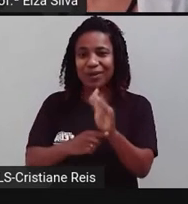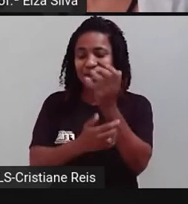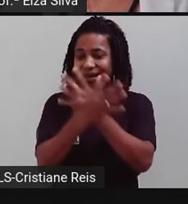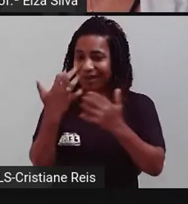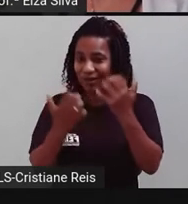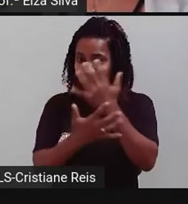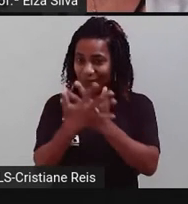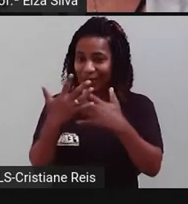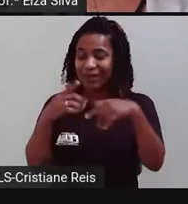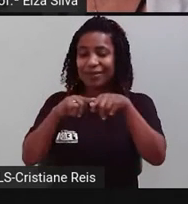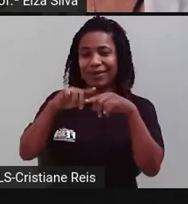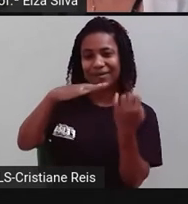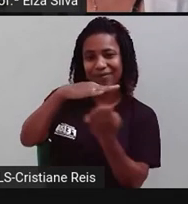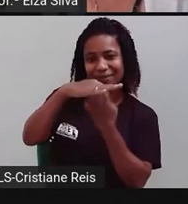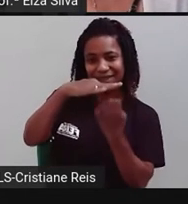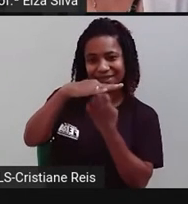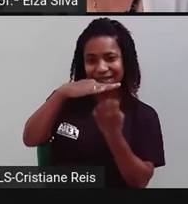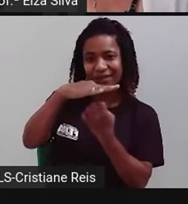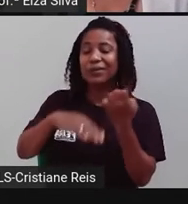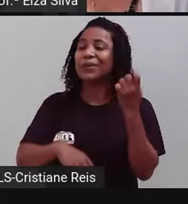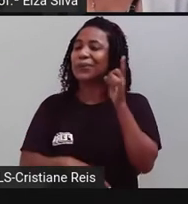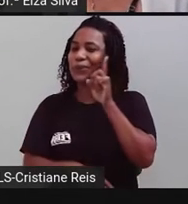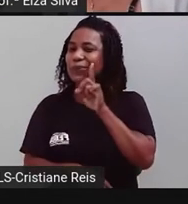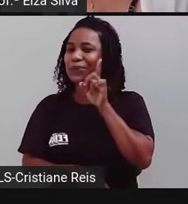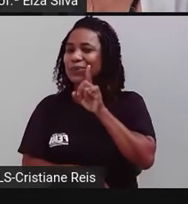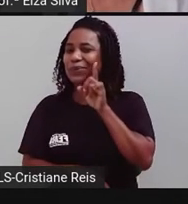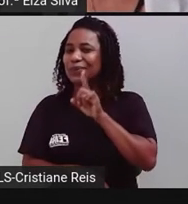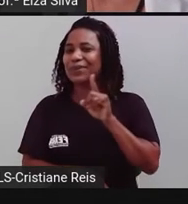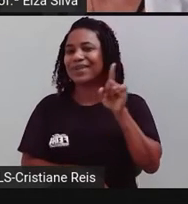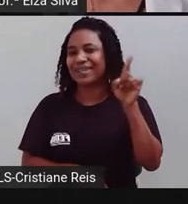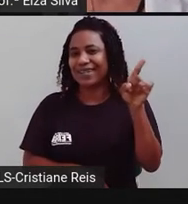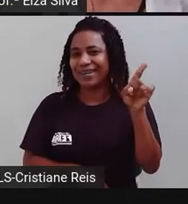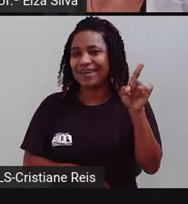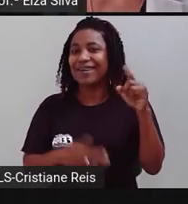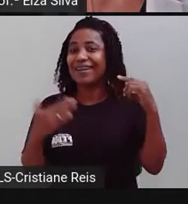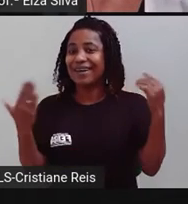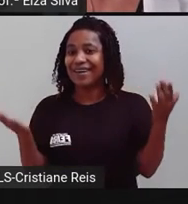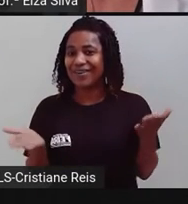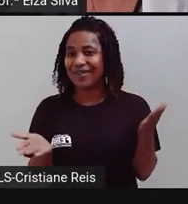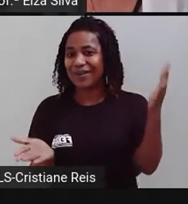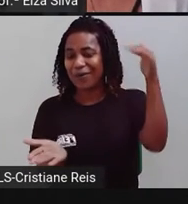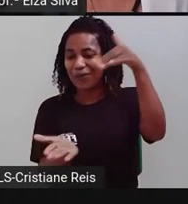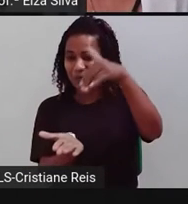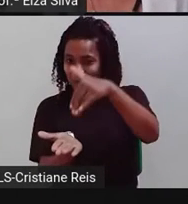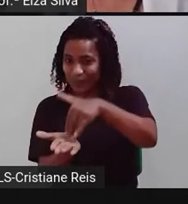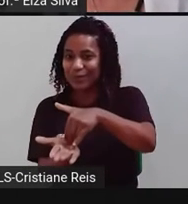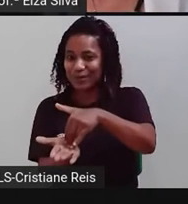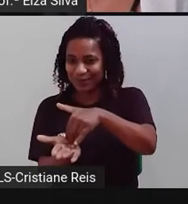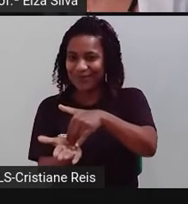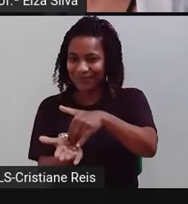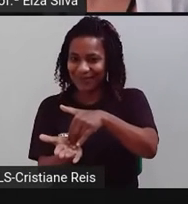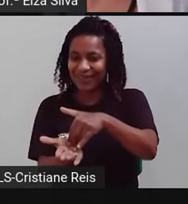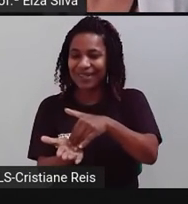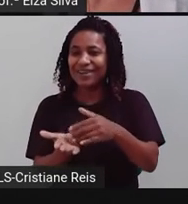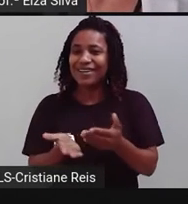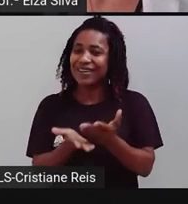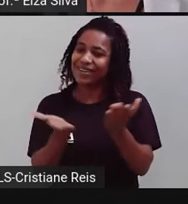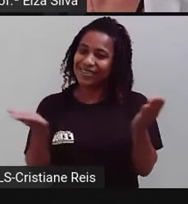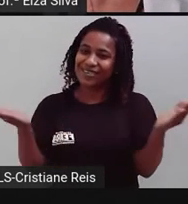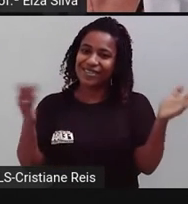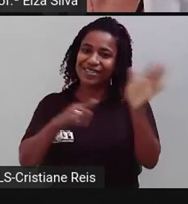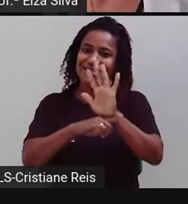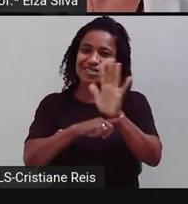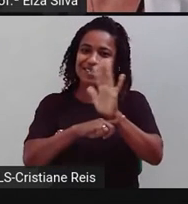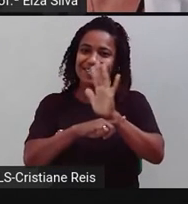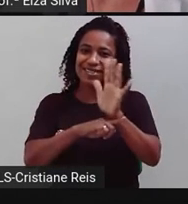americano. E agora, em homenagem a esse último encontro do ano, eu ofereço para vocês